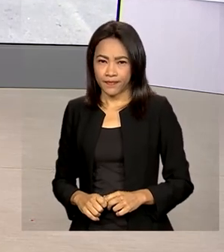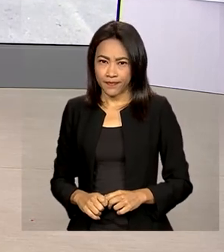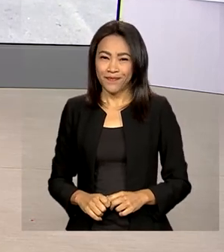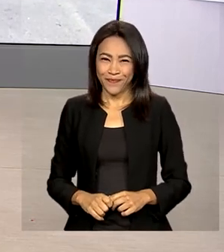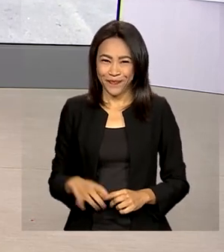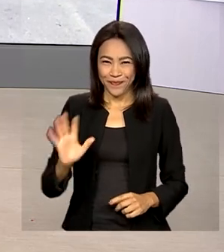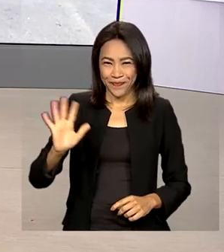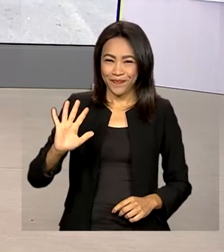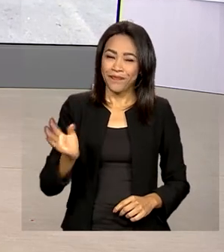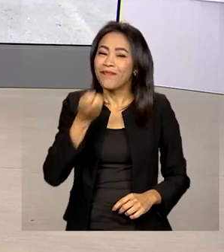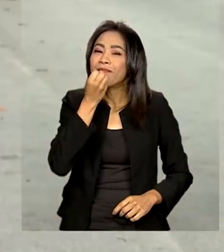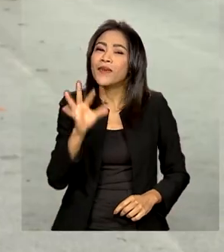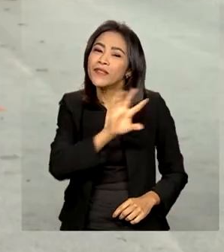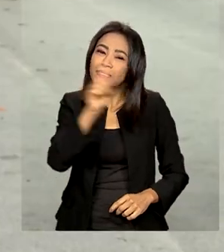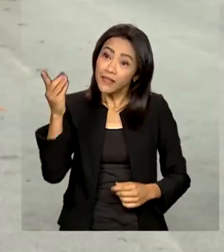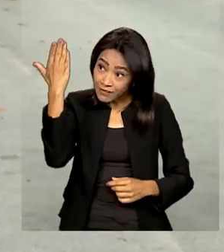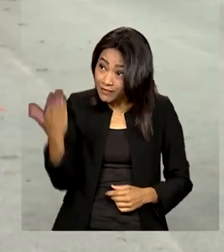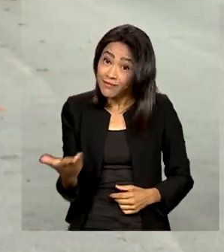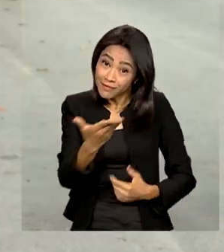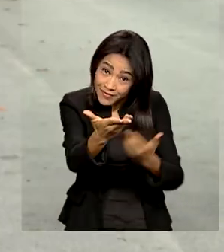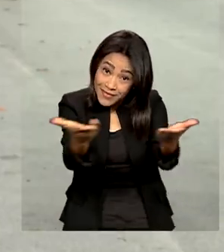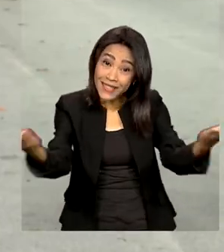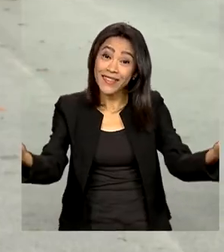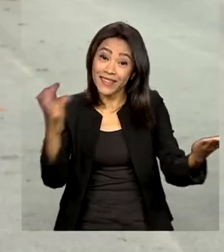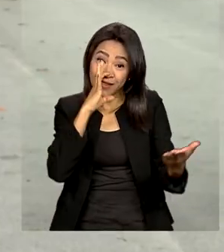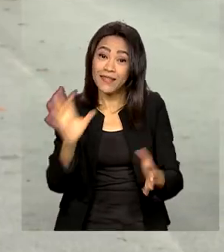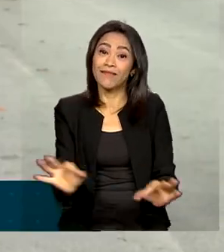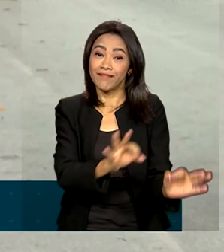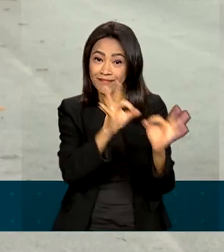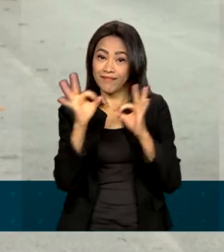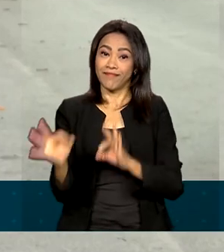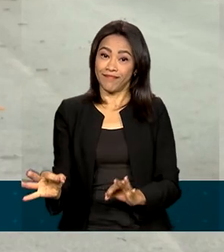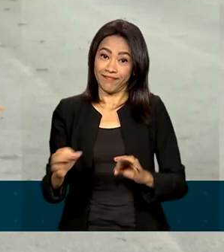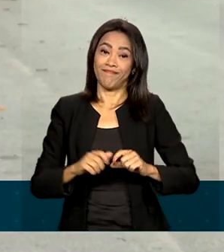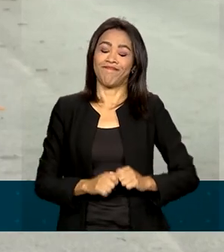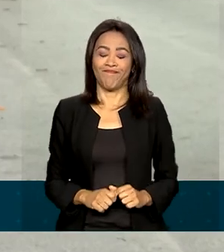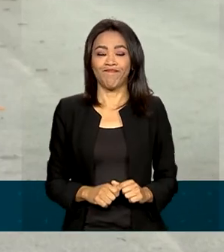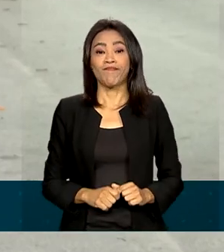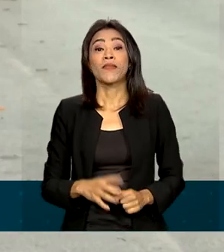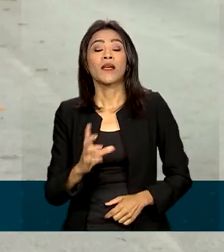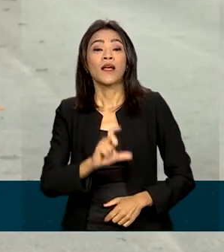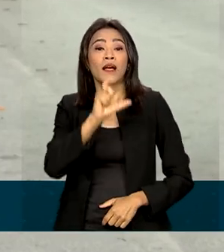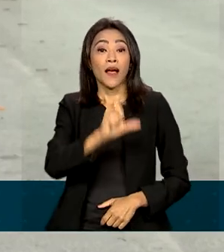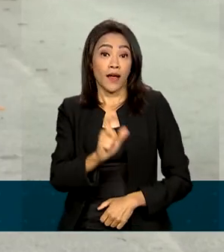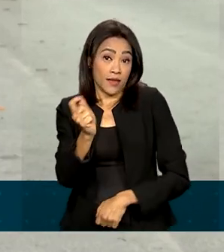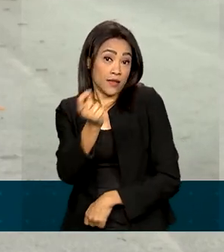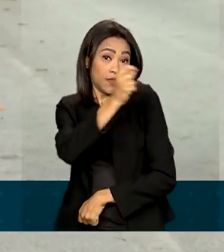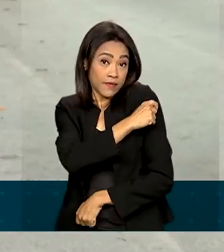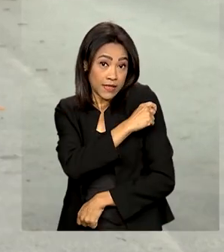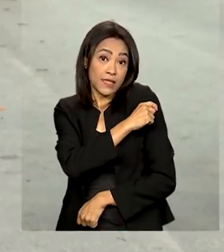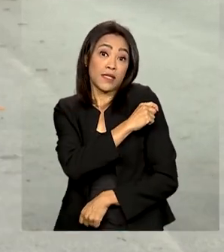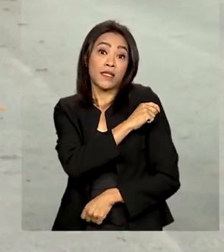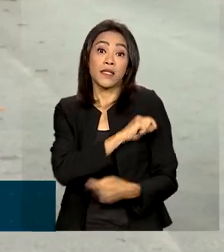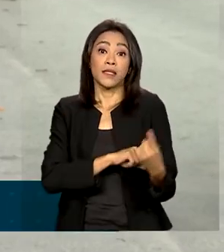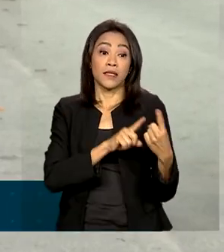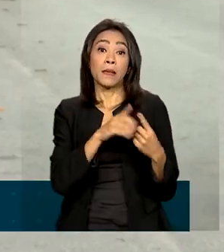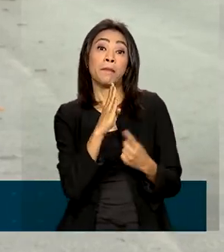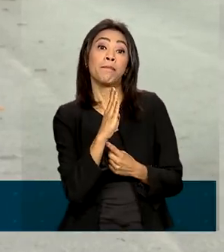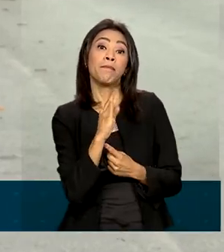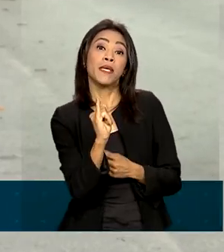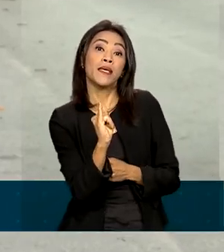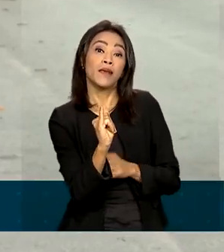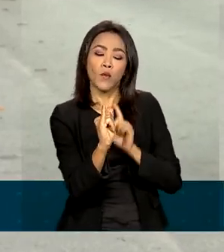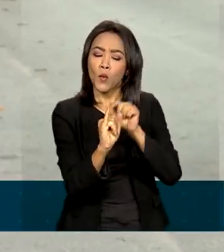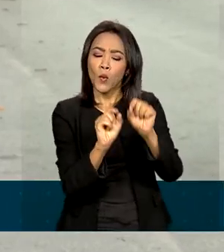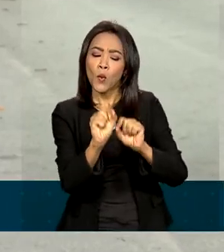Oi, Renata, bom dia. Bom dia pra você também que está nos acompanhando. As vacinas bivalentes são aquelas que oferecem